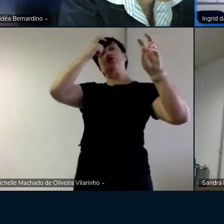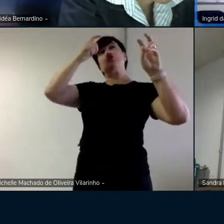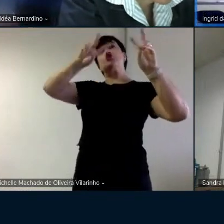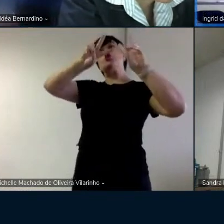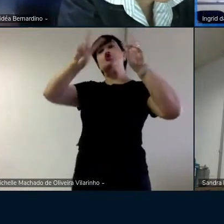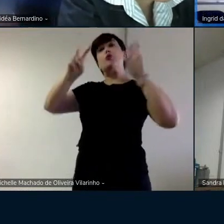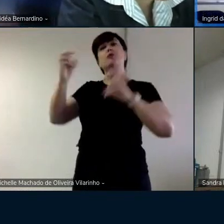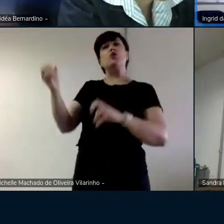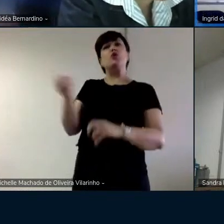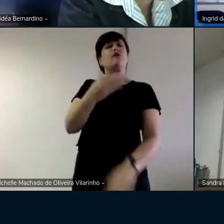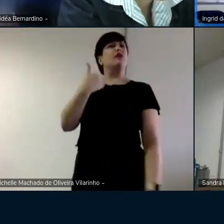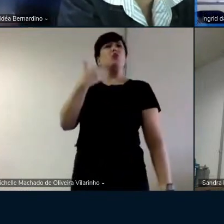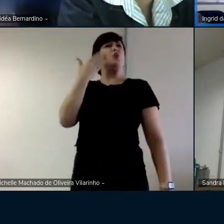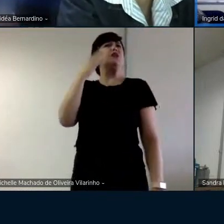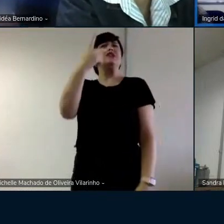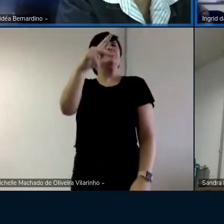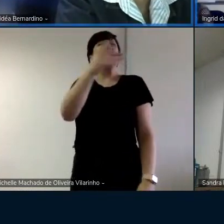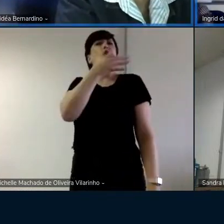novidade. A gente não entendeu.